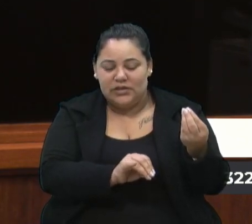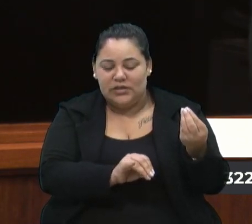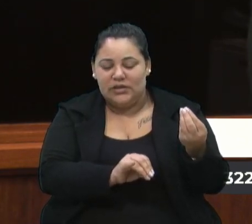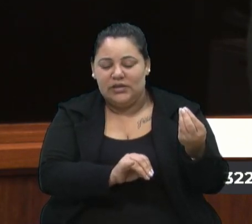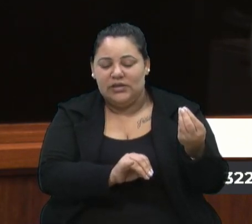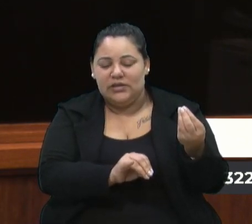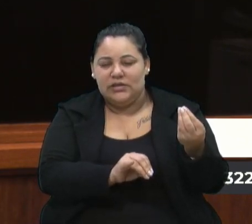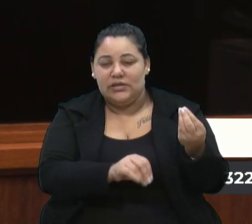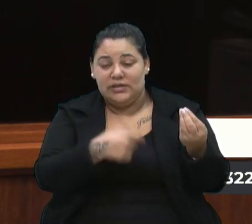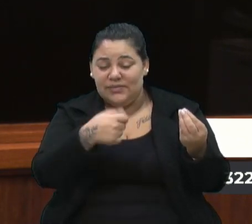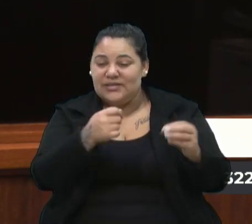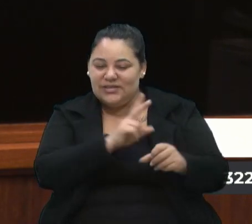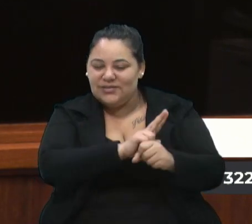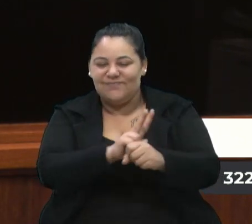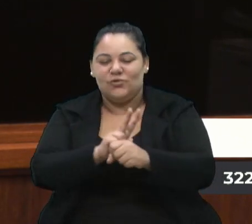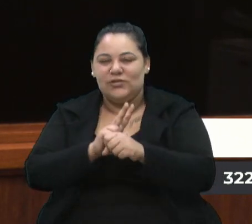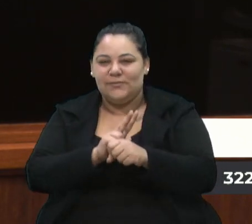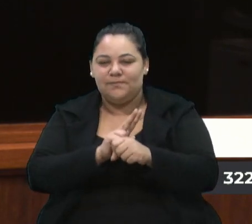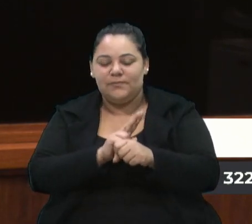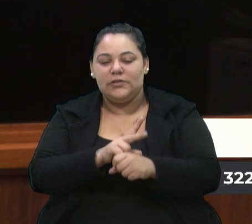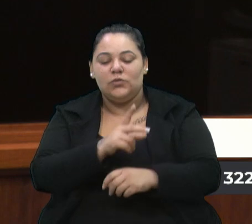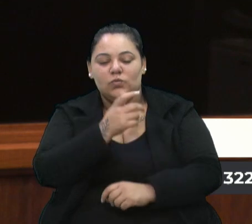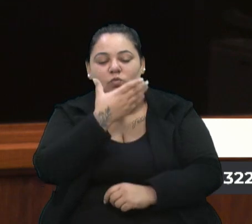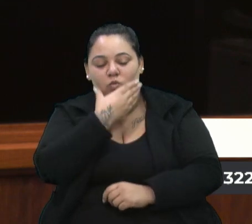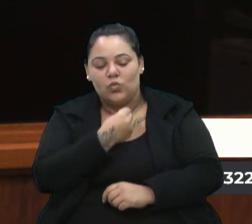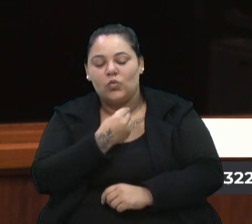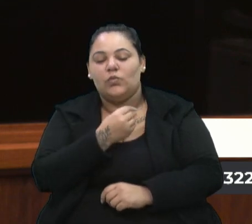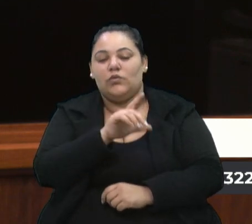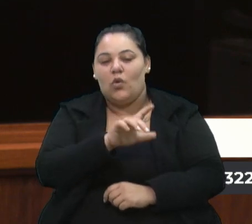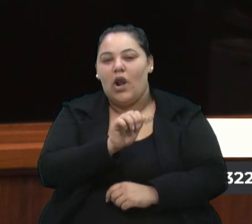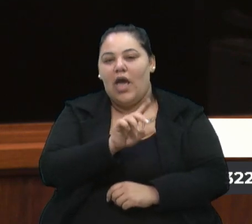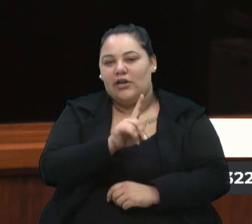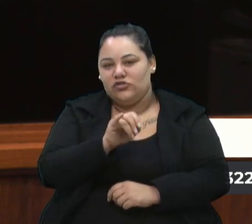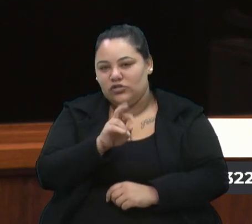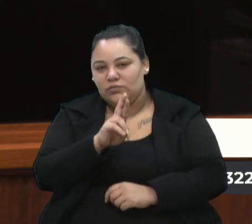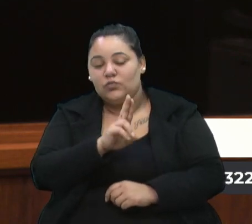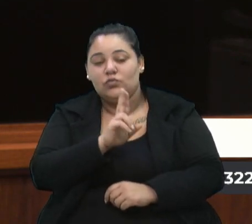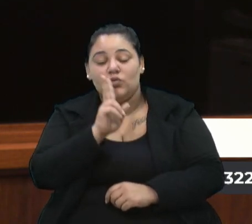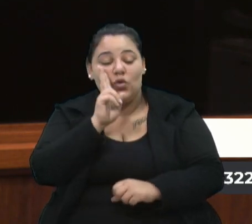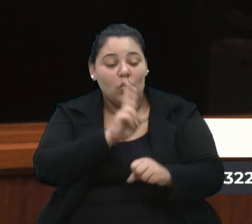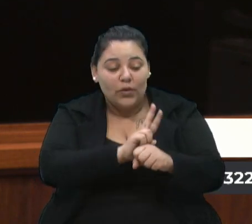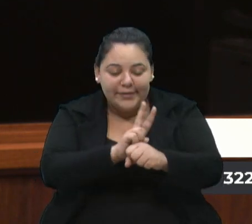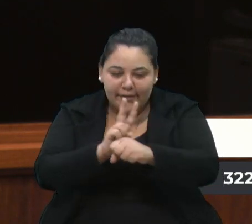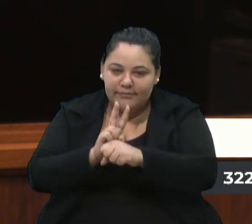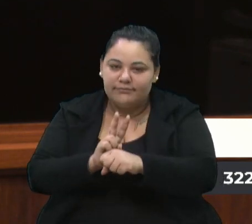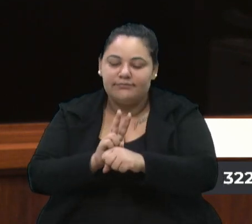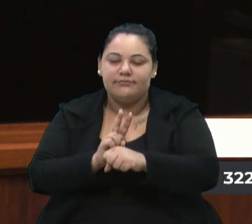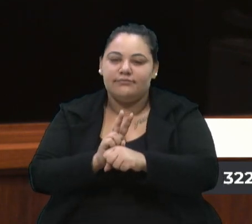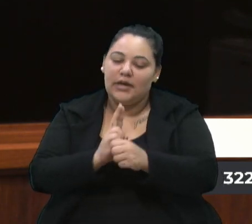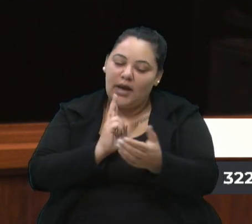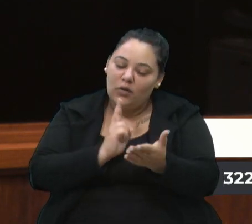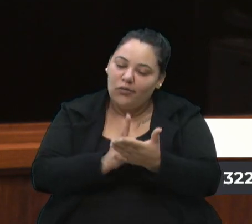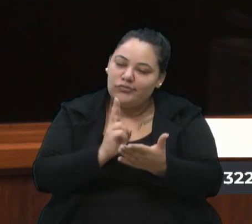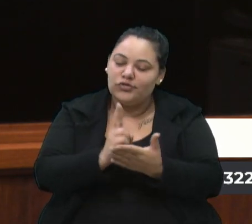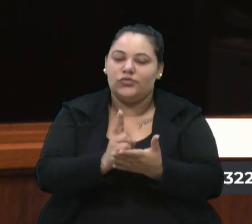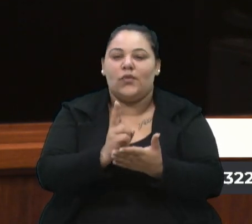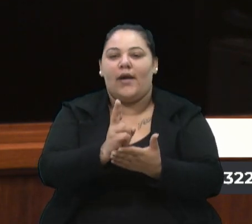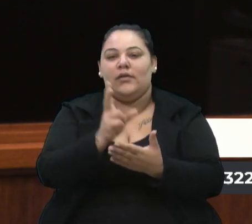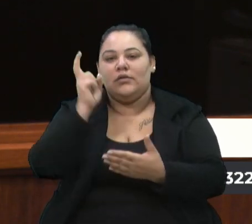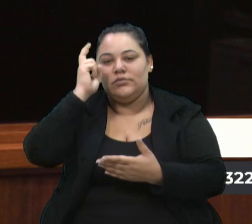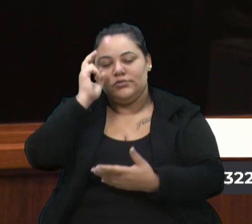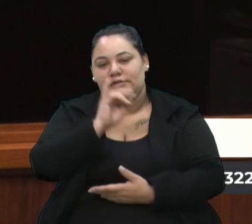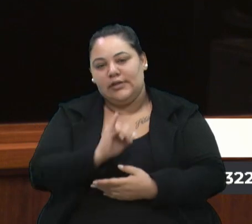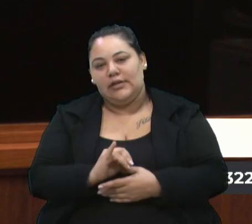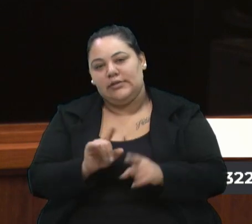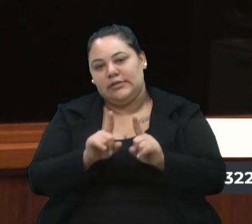fundamentais para nós, para a nossa região. Então, parabéns pela proposição, acho que é um excelente